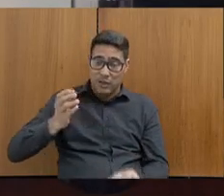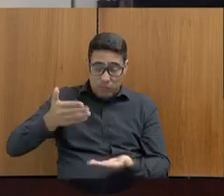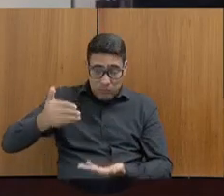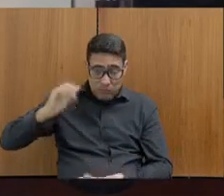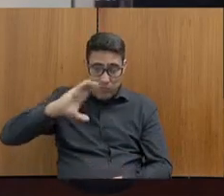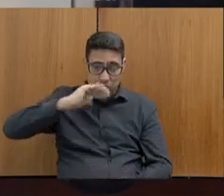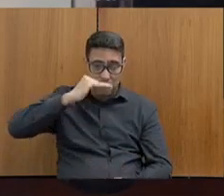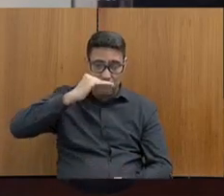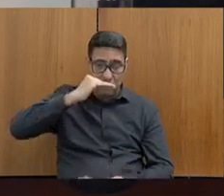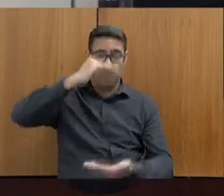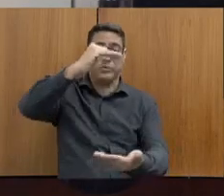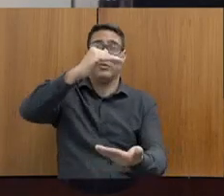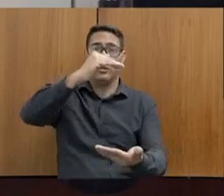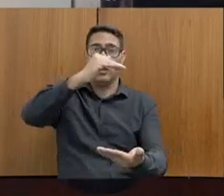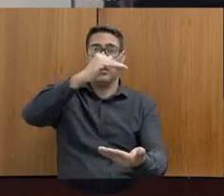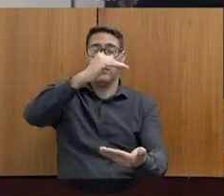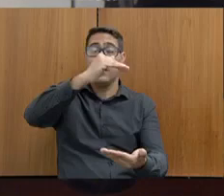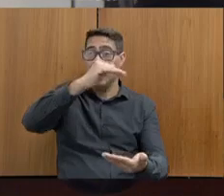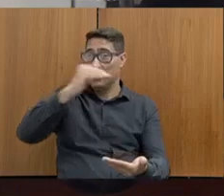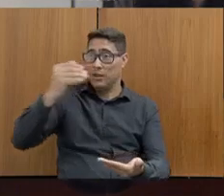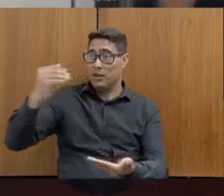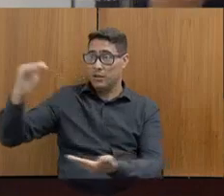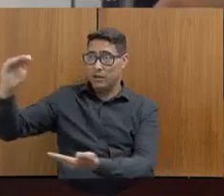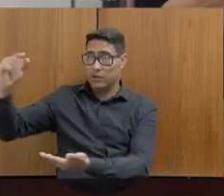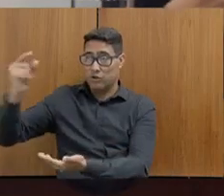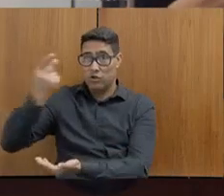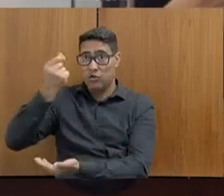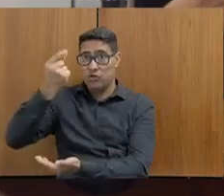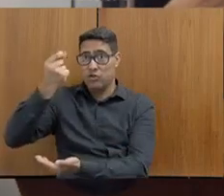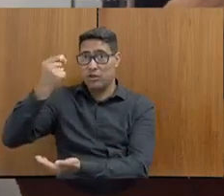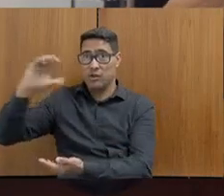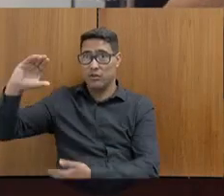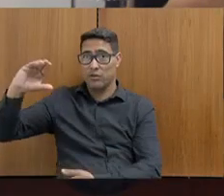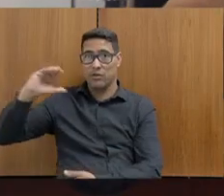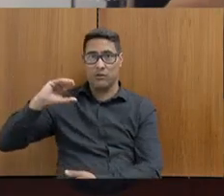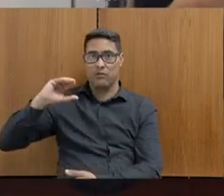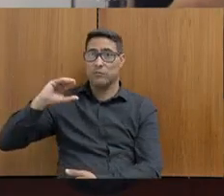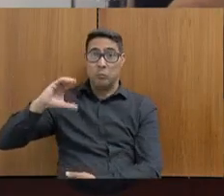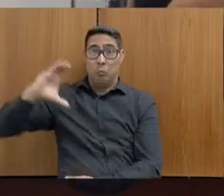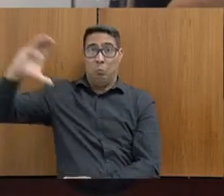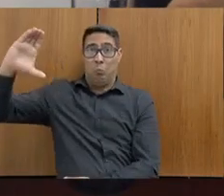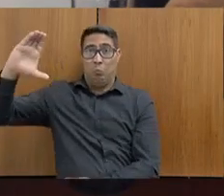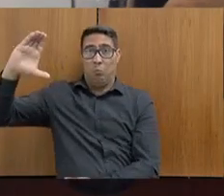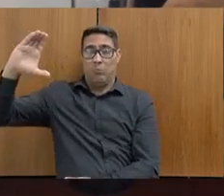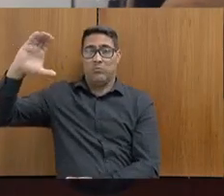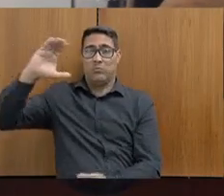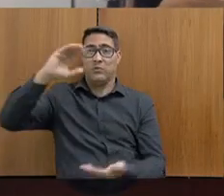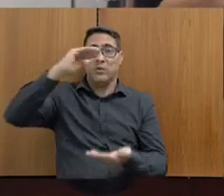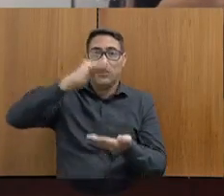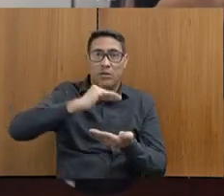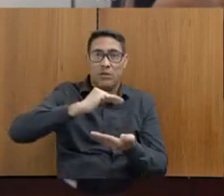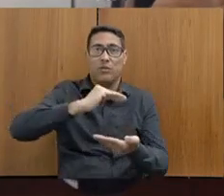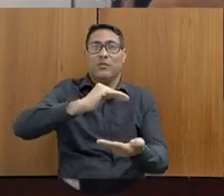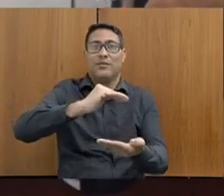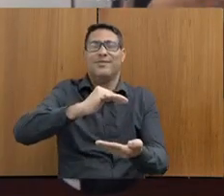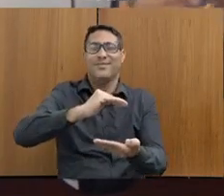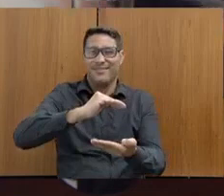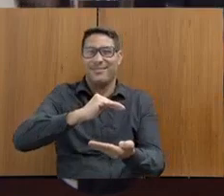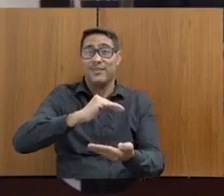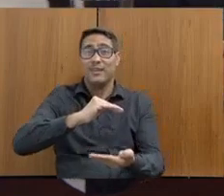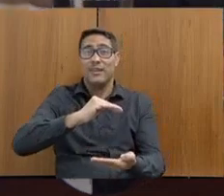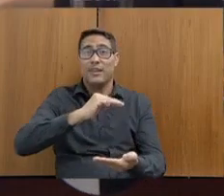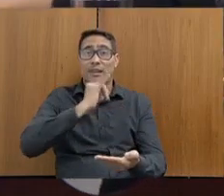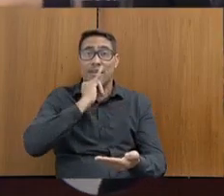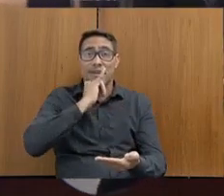Infelizmente, tem os maus empresários que acham que o presidiário, que o agente não precisa comer nada de qualidade. Isso é uma